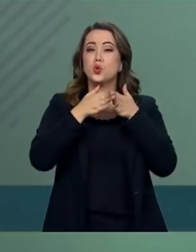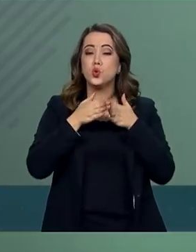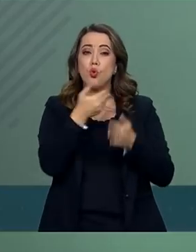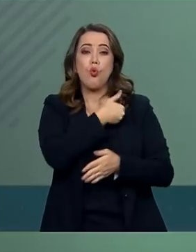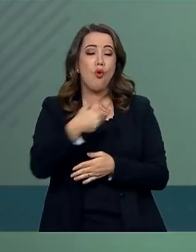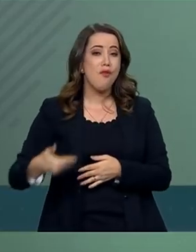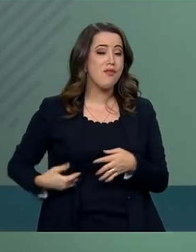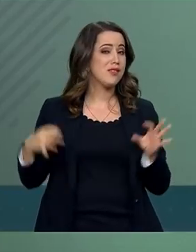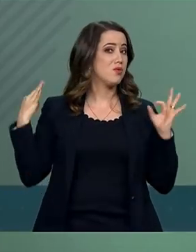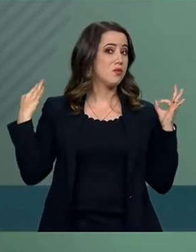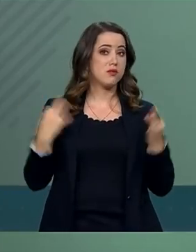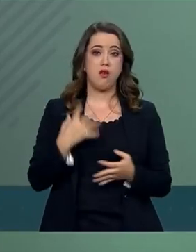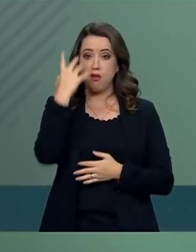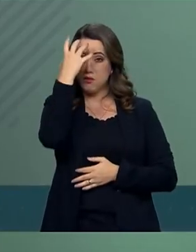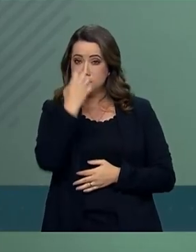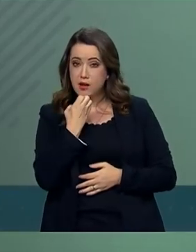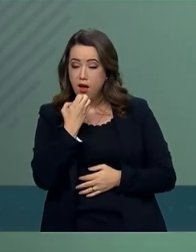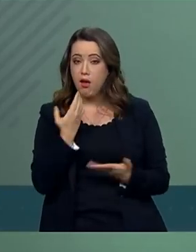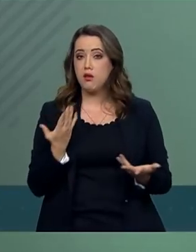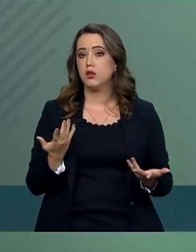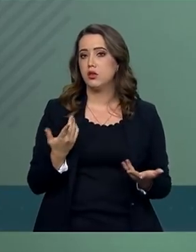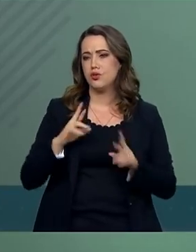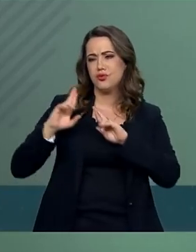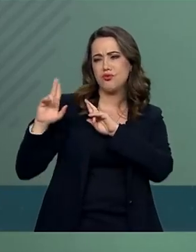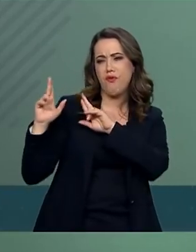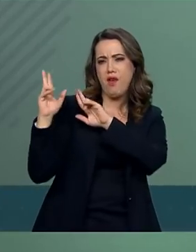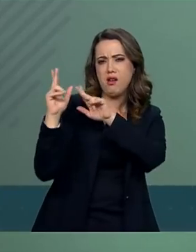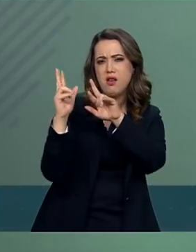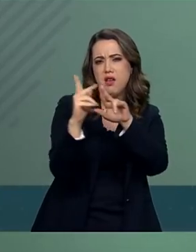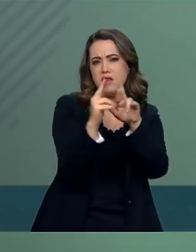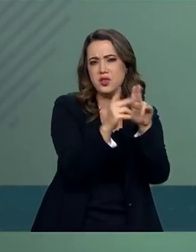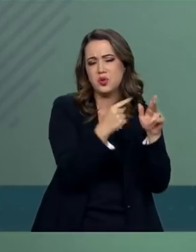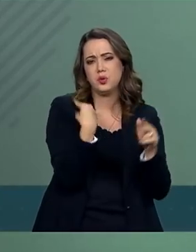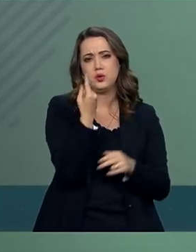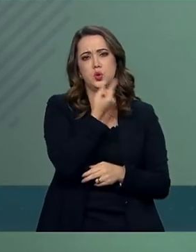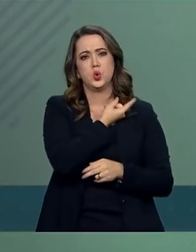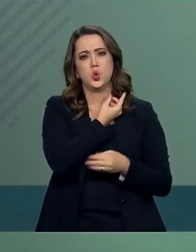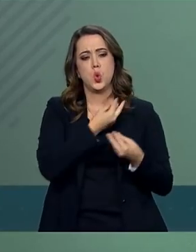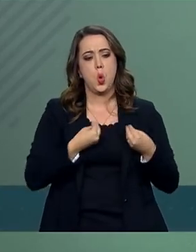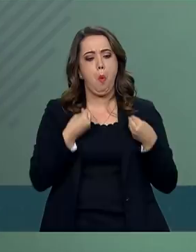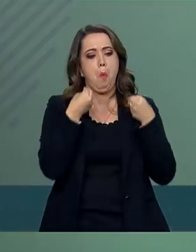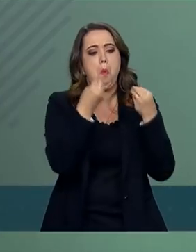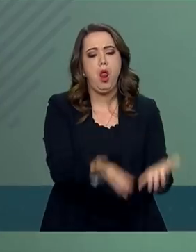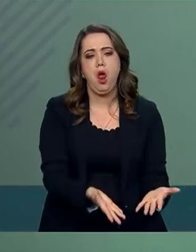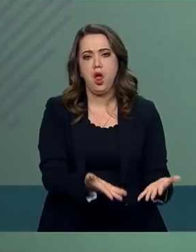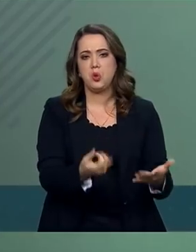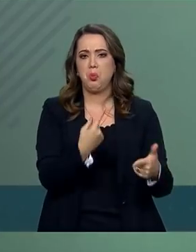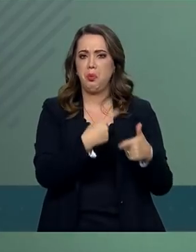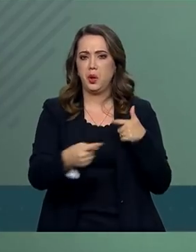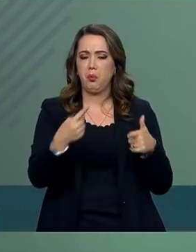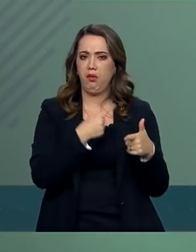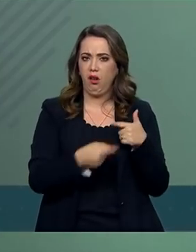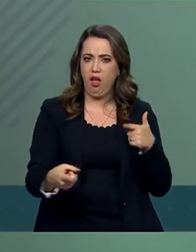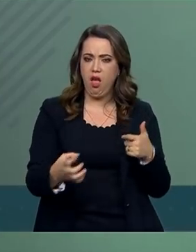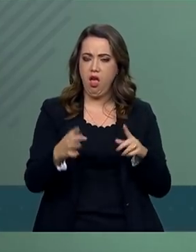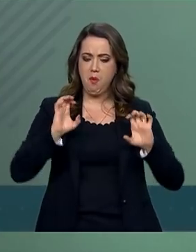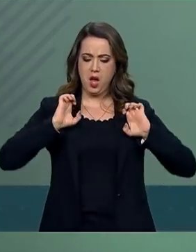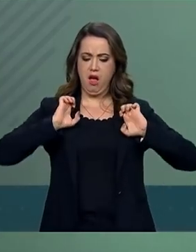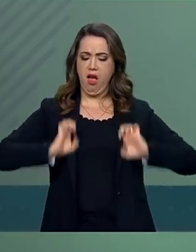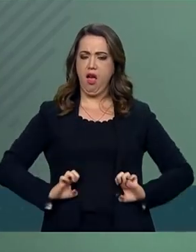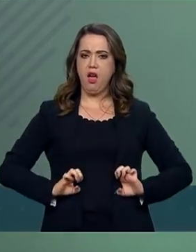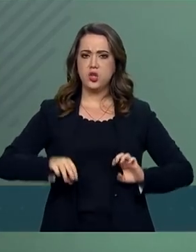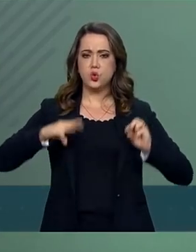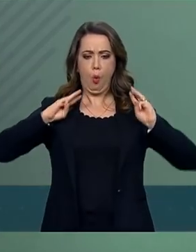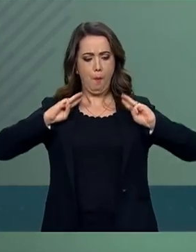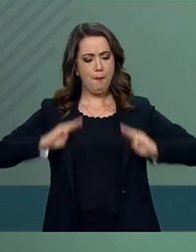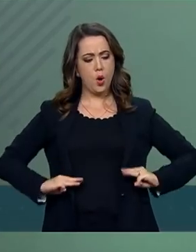diferente de tudo aquilo que nos jogou no abismo de uma crise ética, moral e